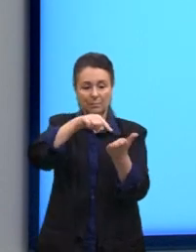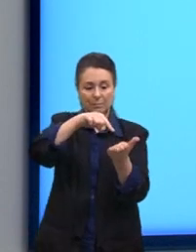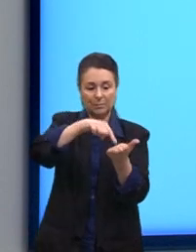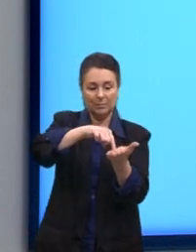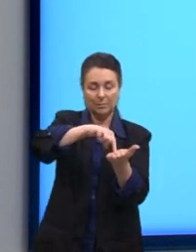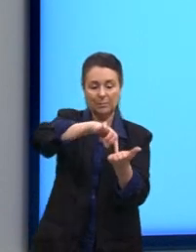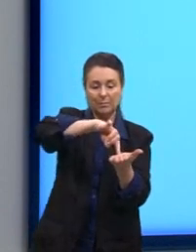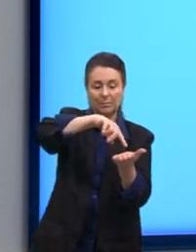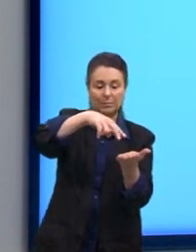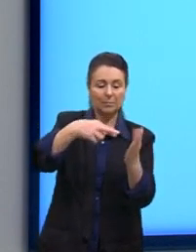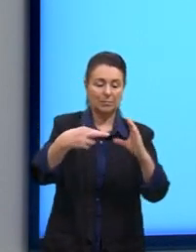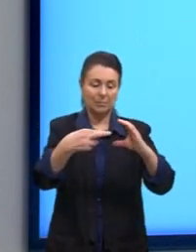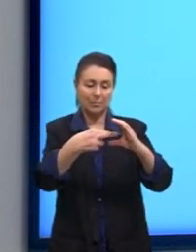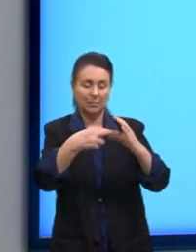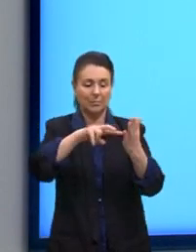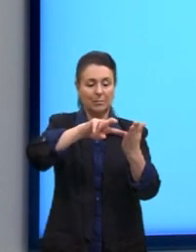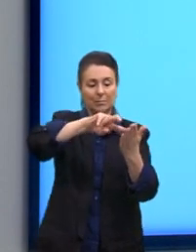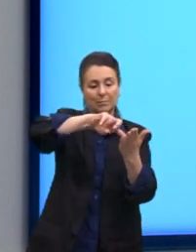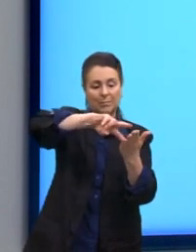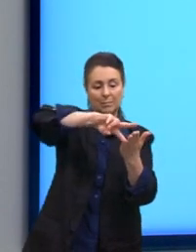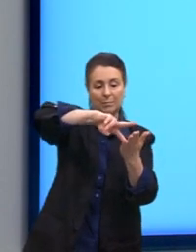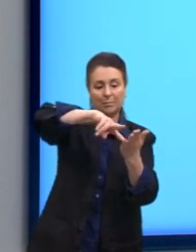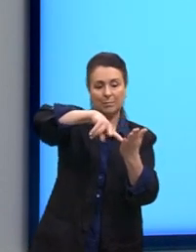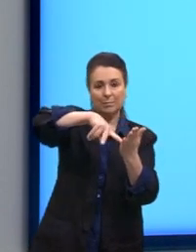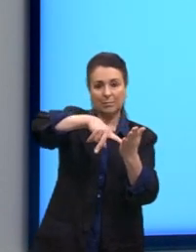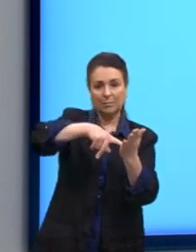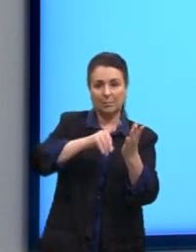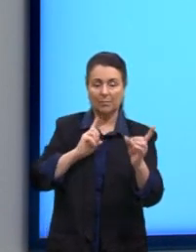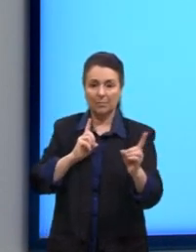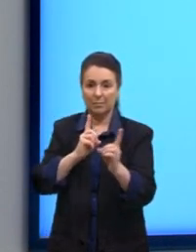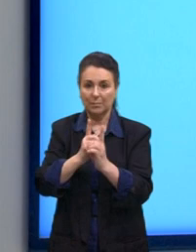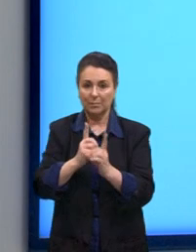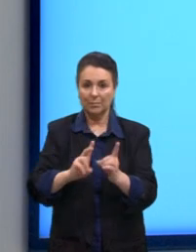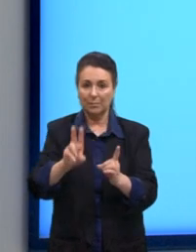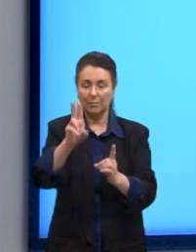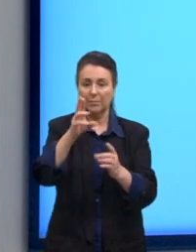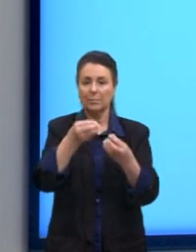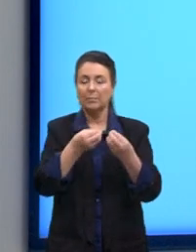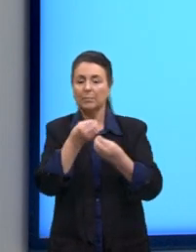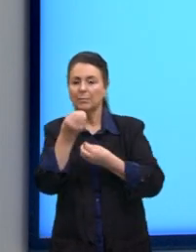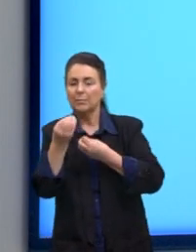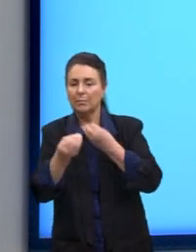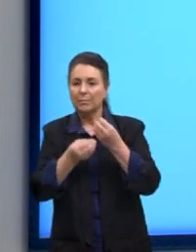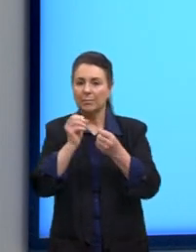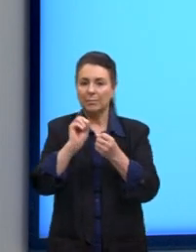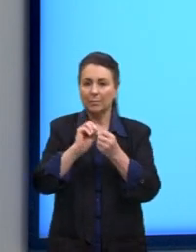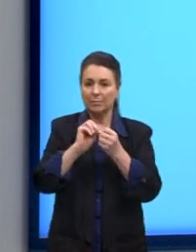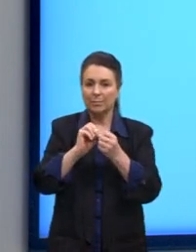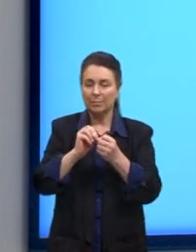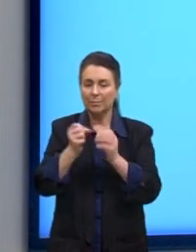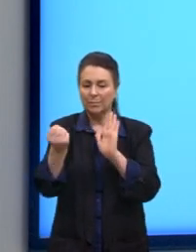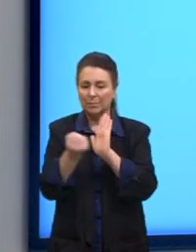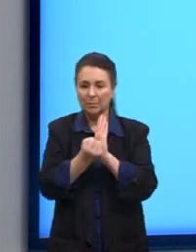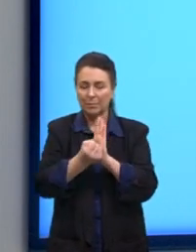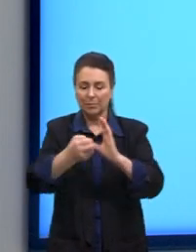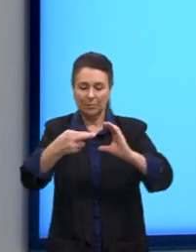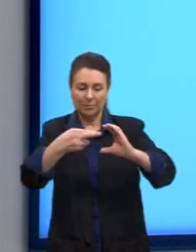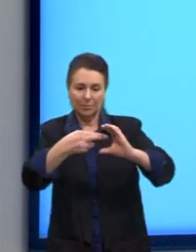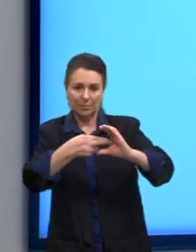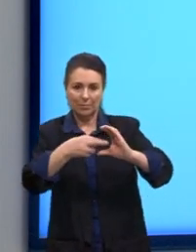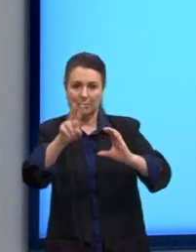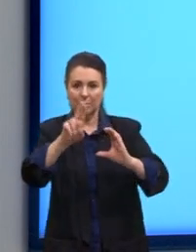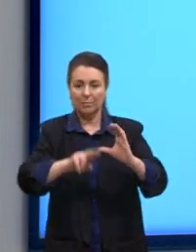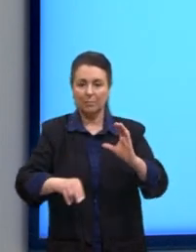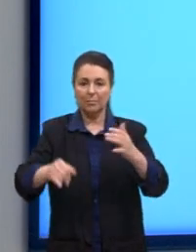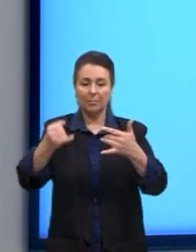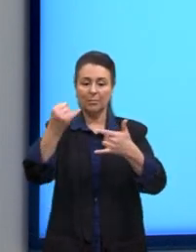para a gente chegar no valor quantos quadradinhos, quantas unidades eu pulo para marcar o raio, nós podemos aplicar o teorema de